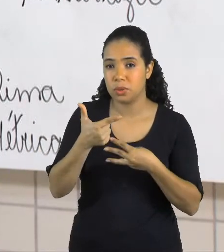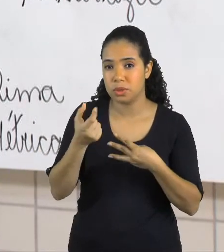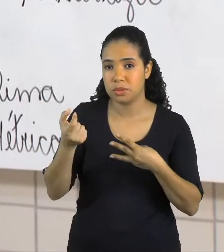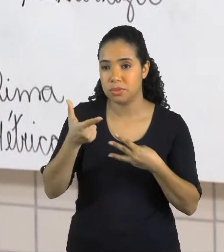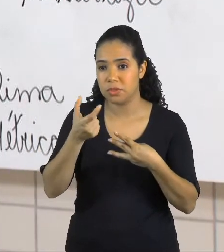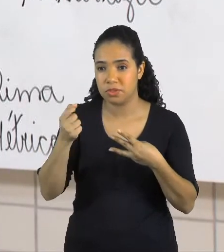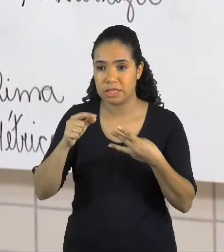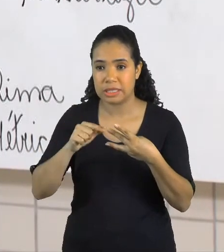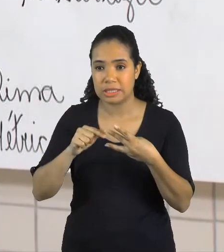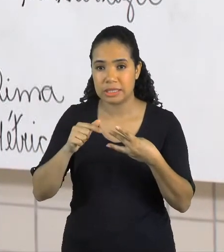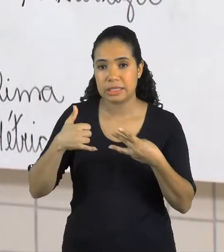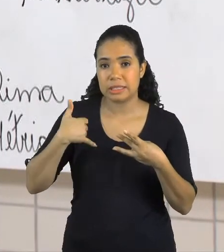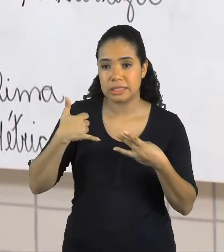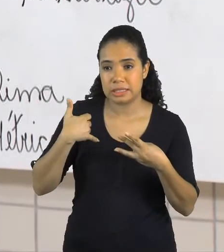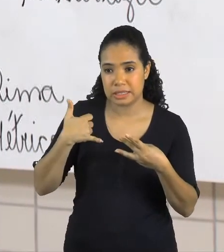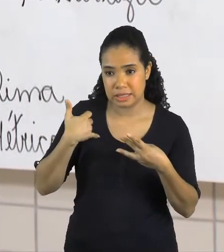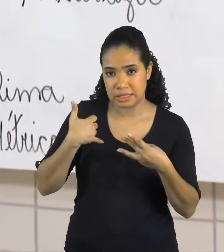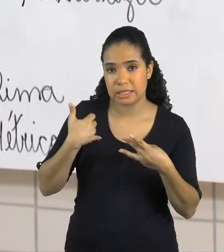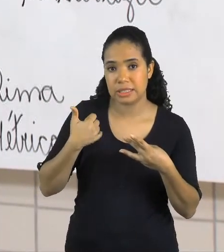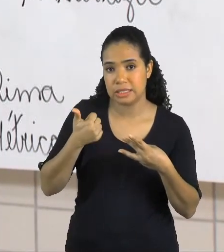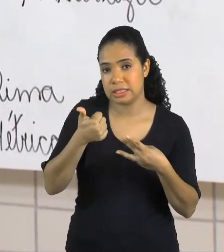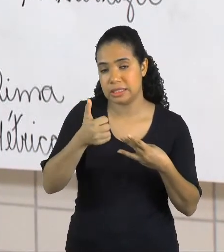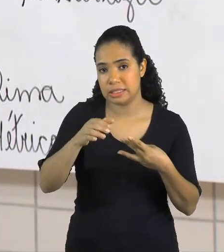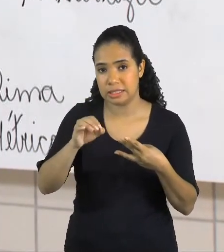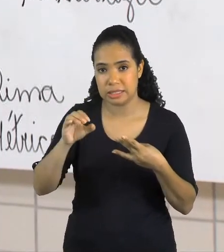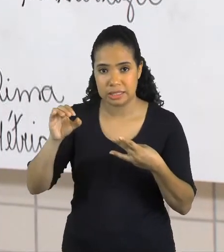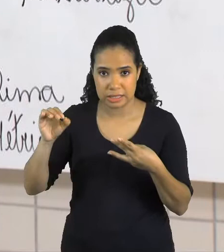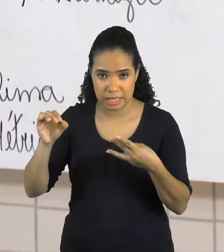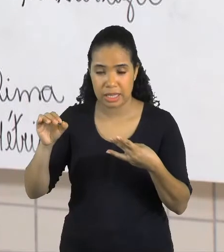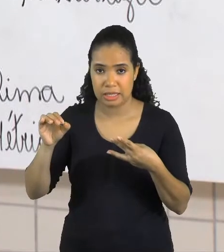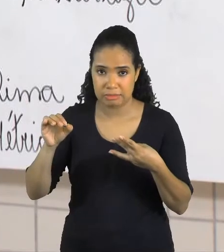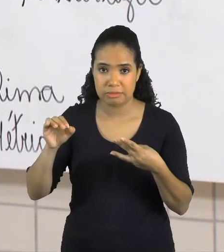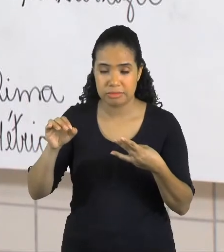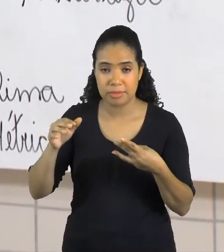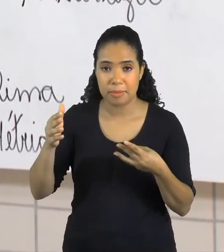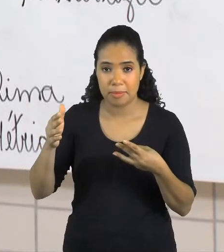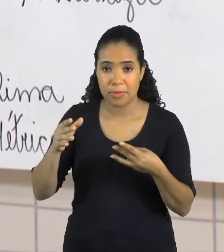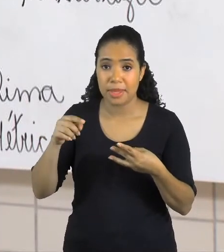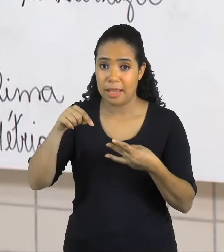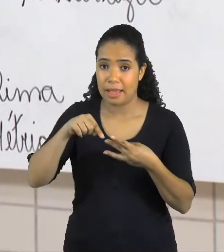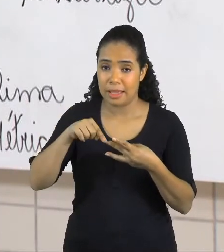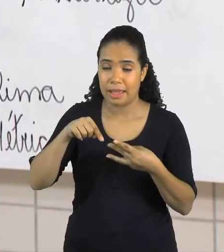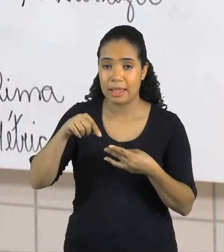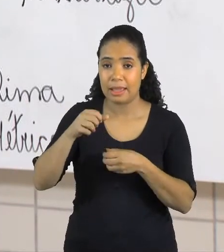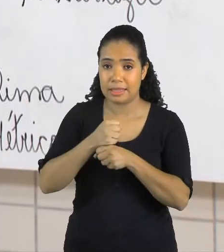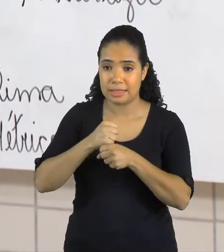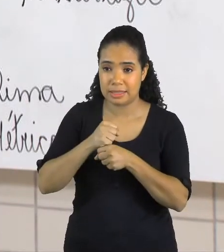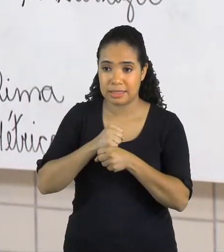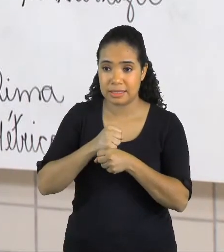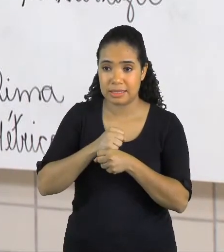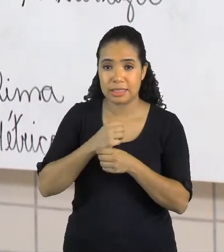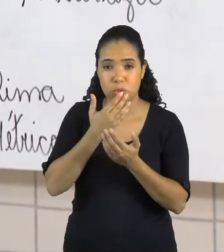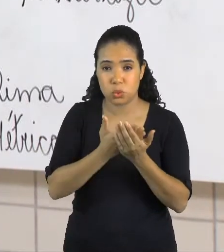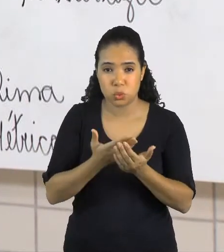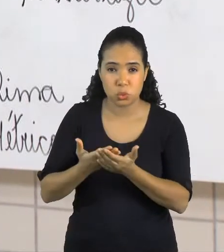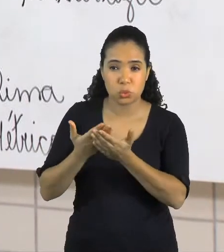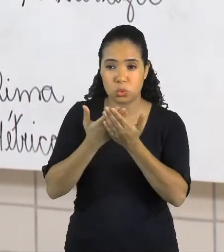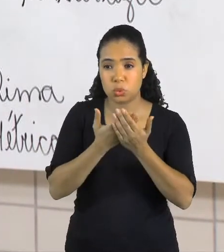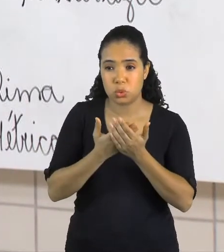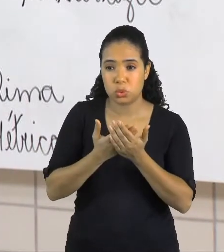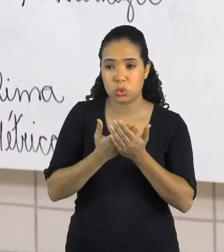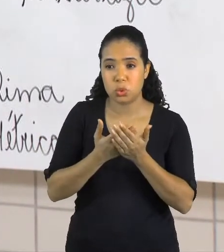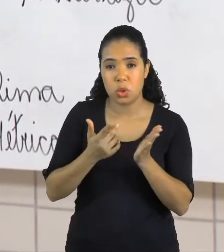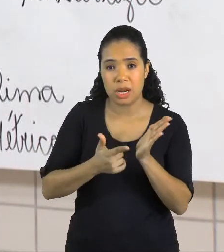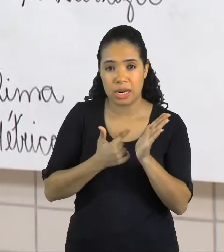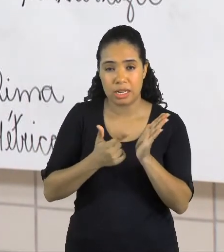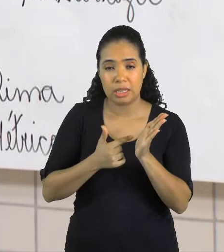centenário dela. Ela estaria completando 100 anos. Então, esse ano, ela está sendo muito estudada. Foi lançado